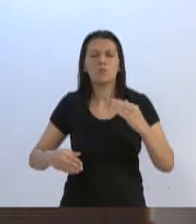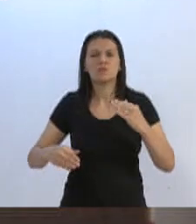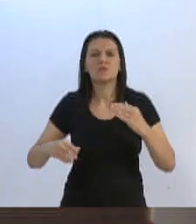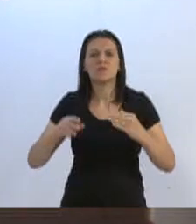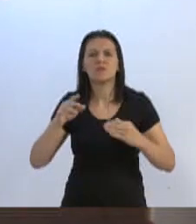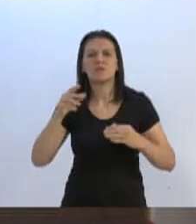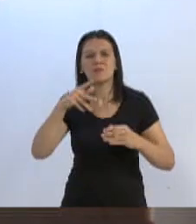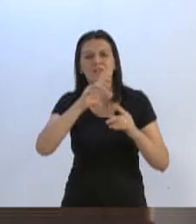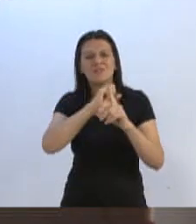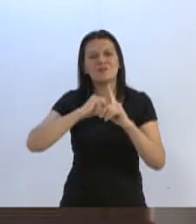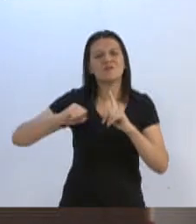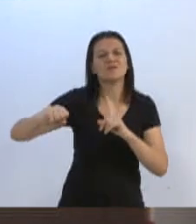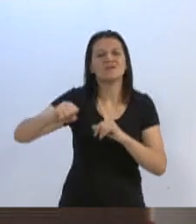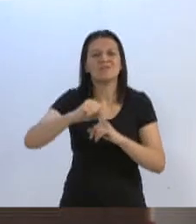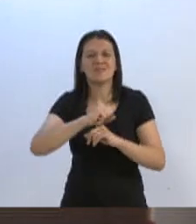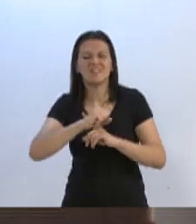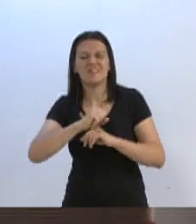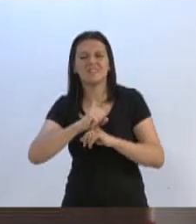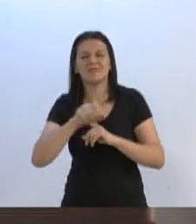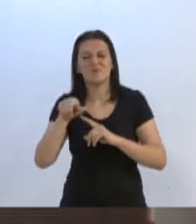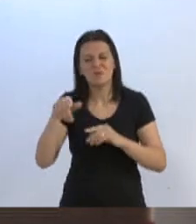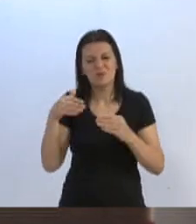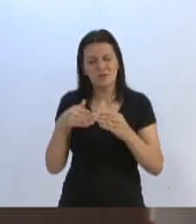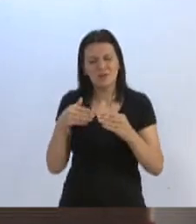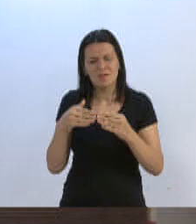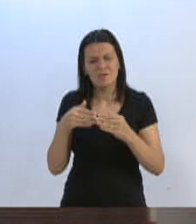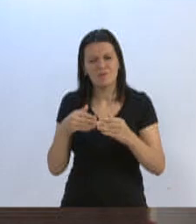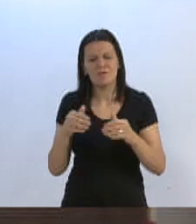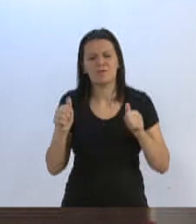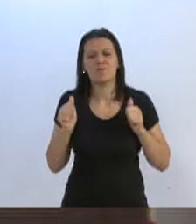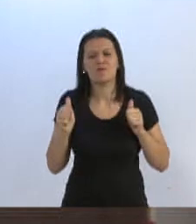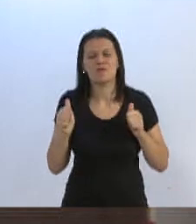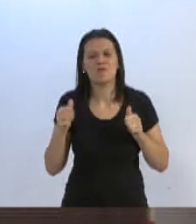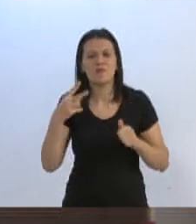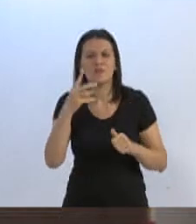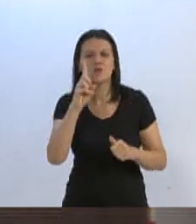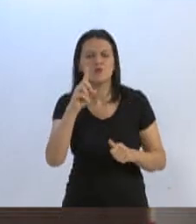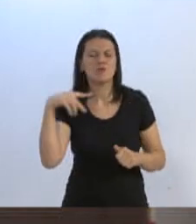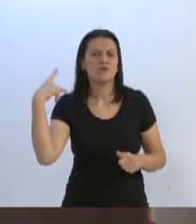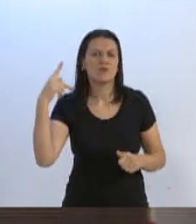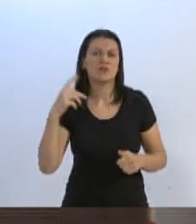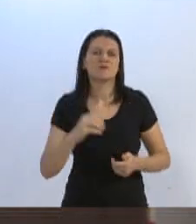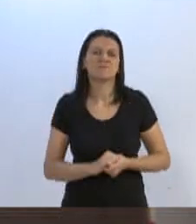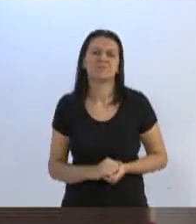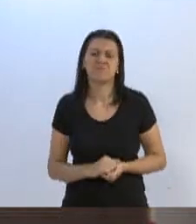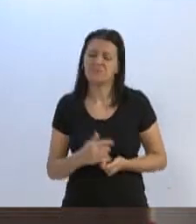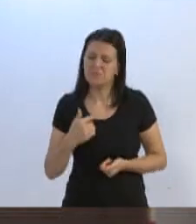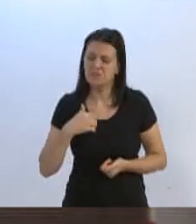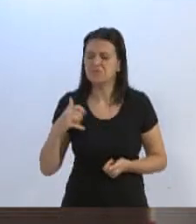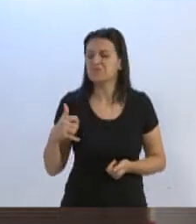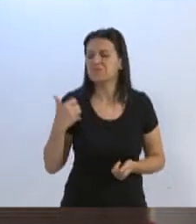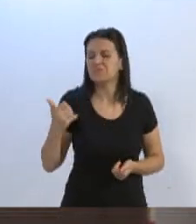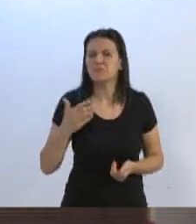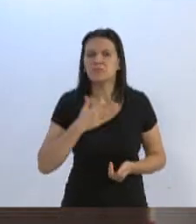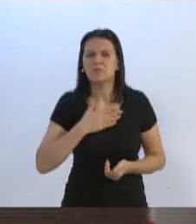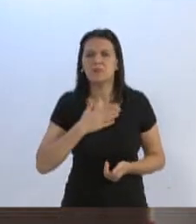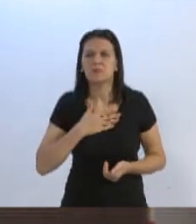era favorável a 21 vereadores. Então, orgulho que, evidentemente, eu tenho comigo.